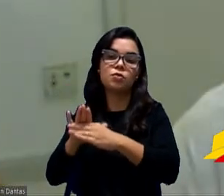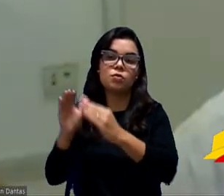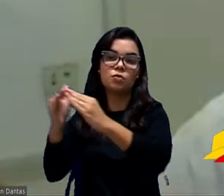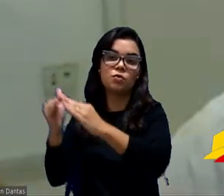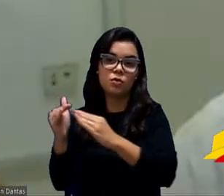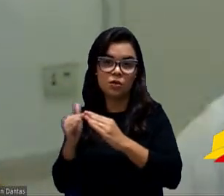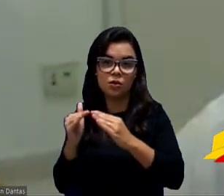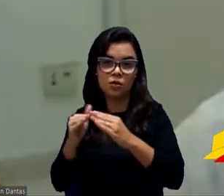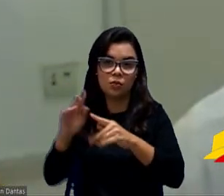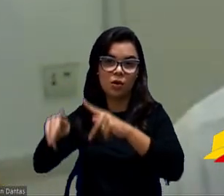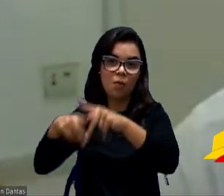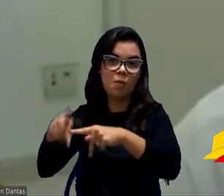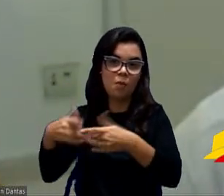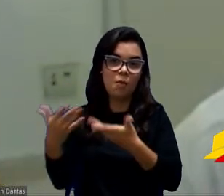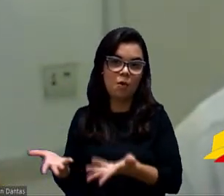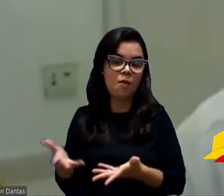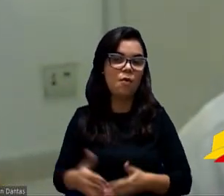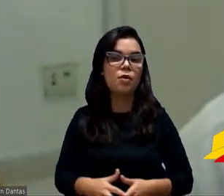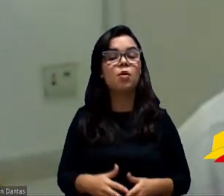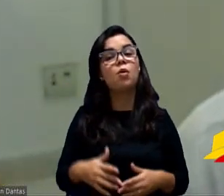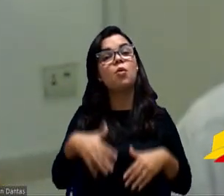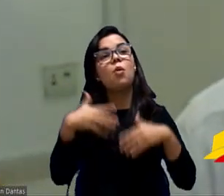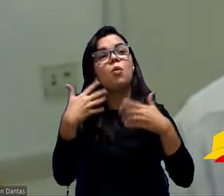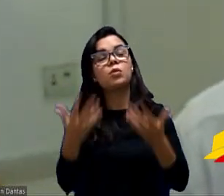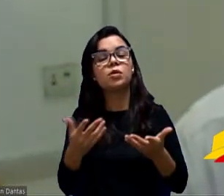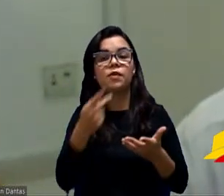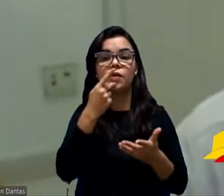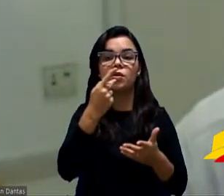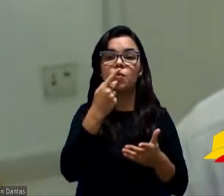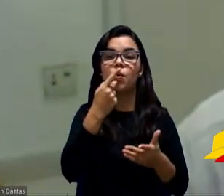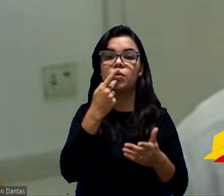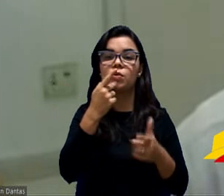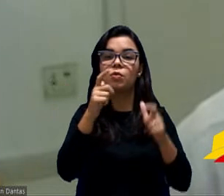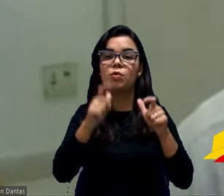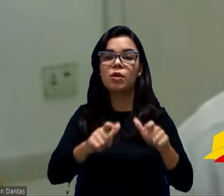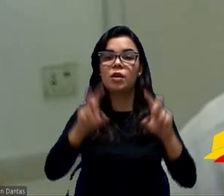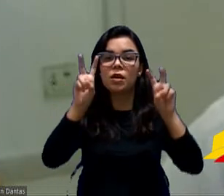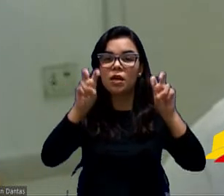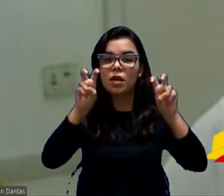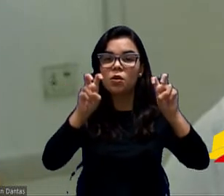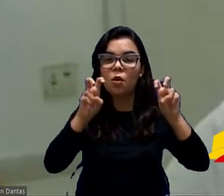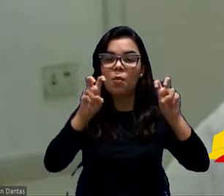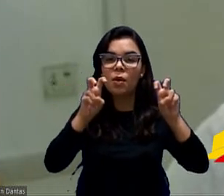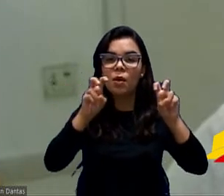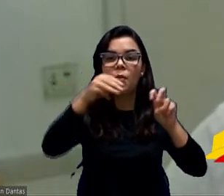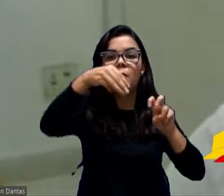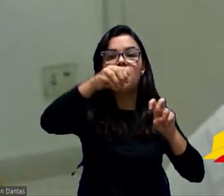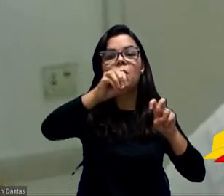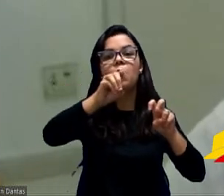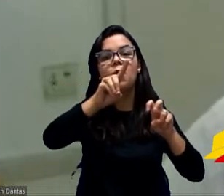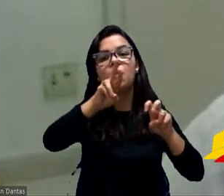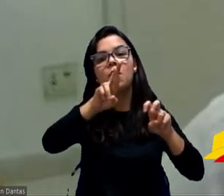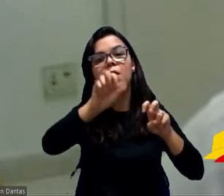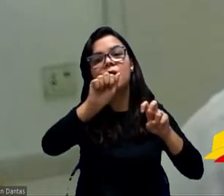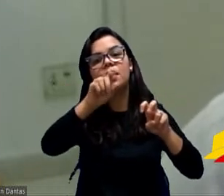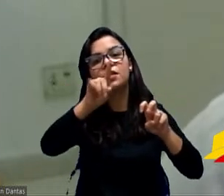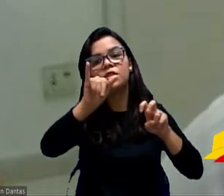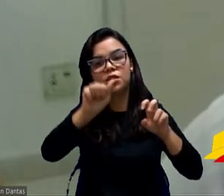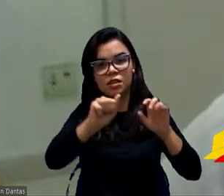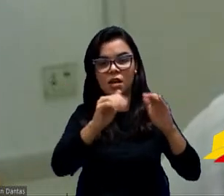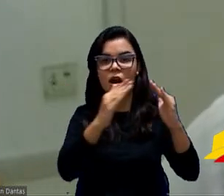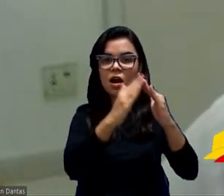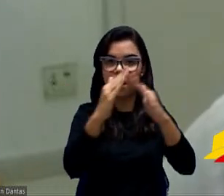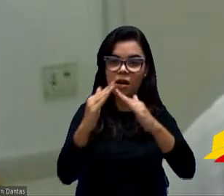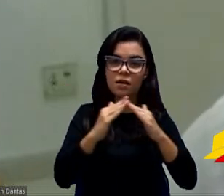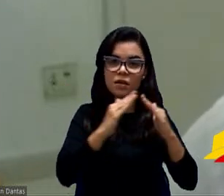coisa, falou-se muito aqui sobre habitação, senhor presidente. Eu gostaria também de, desde já, pedir o apoio